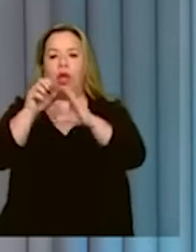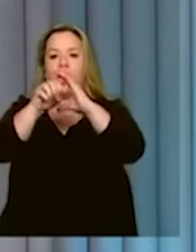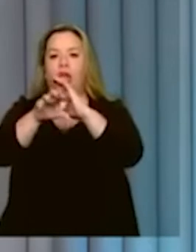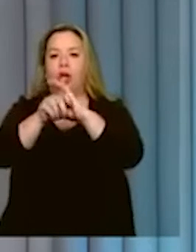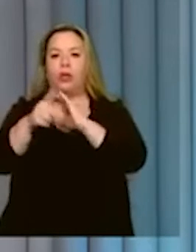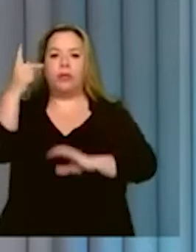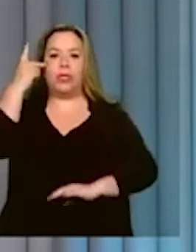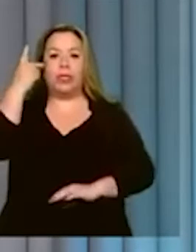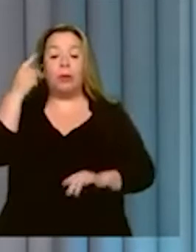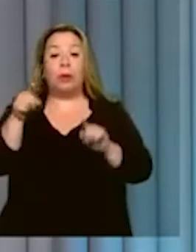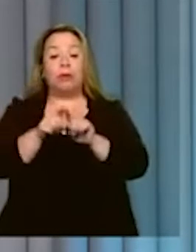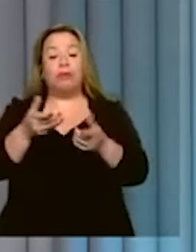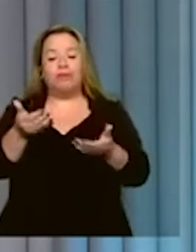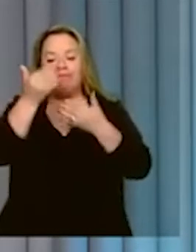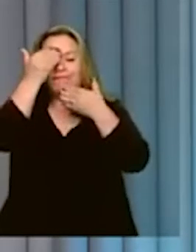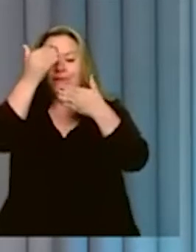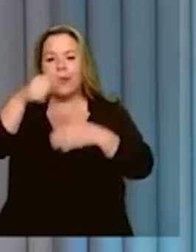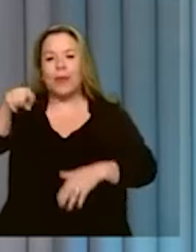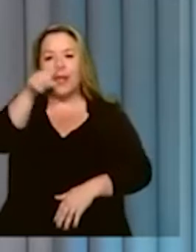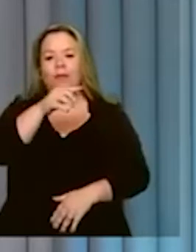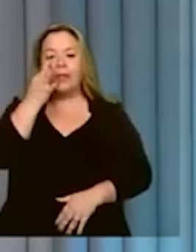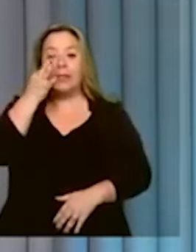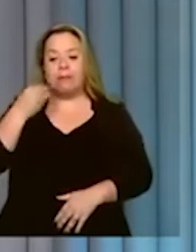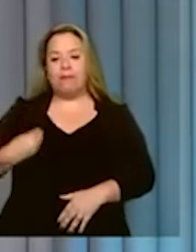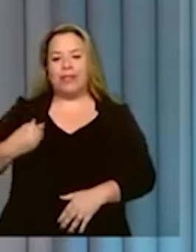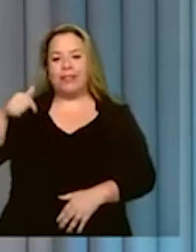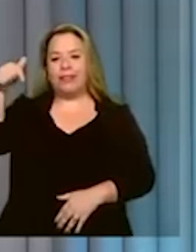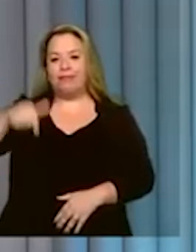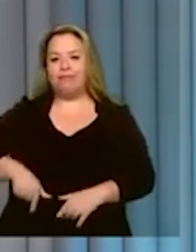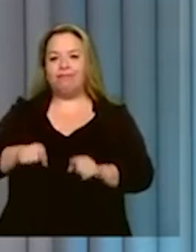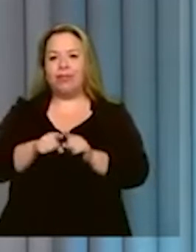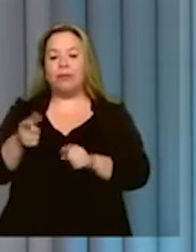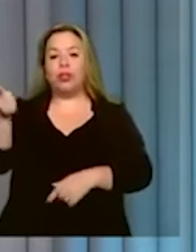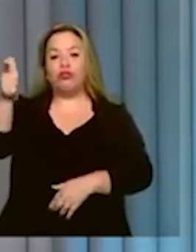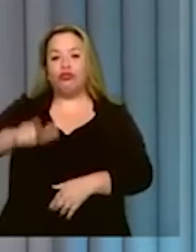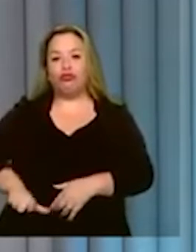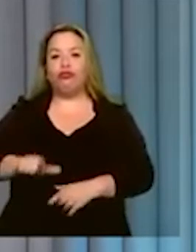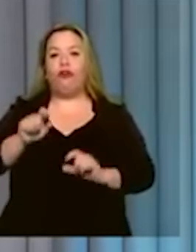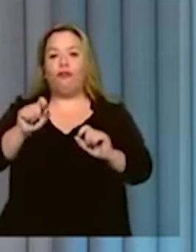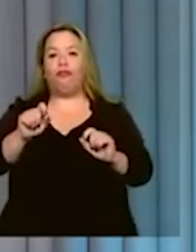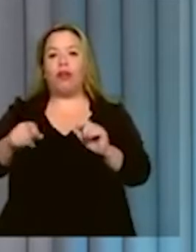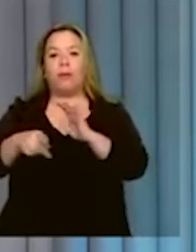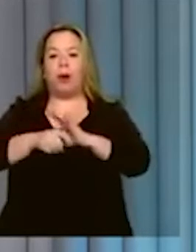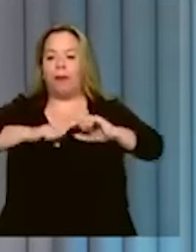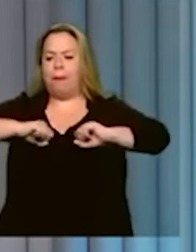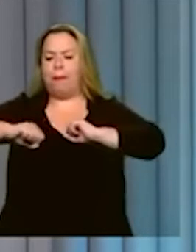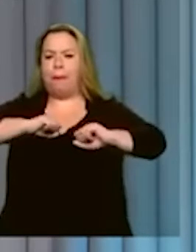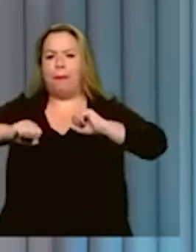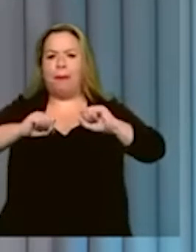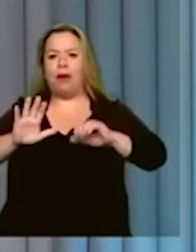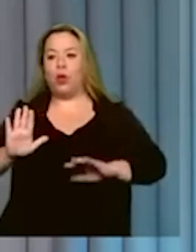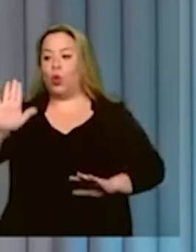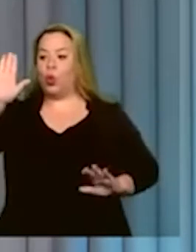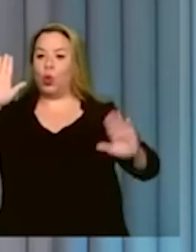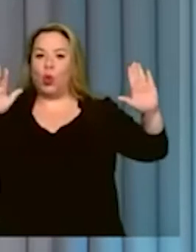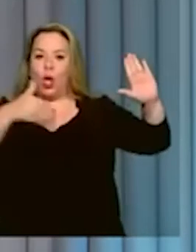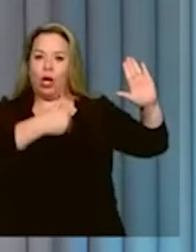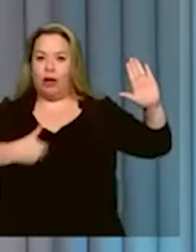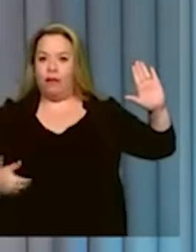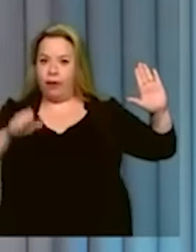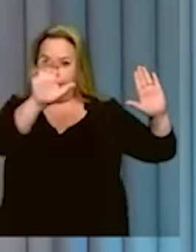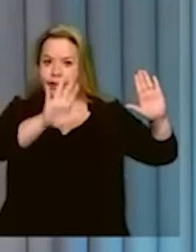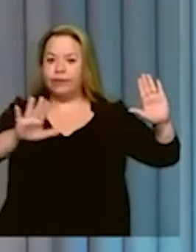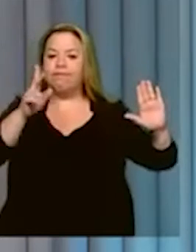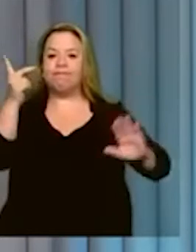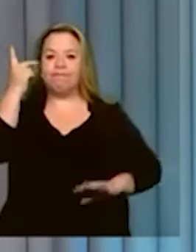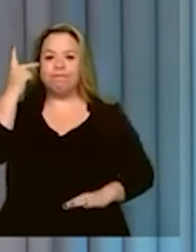presença. E estamos de volta com o último debate entre os dois candidatos que disputam o comando do governo do Estado de